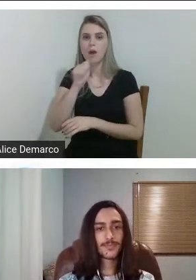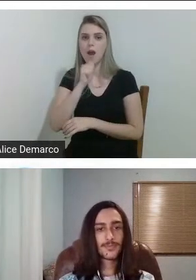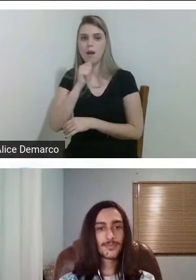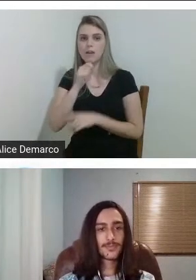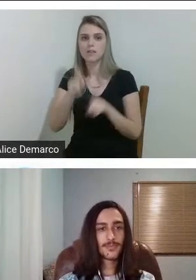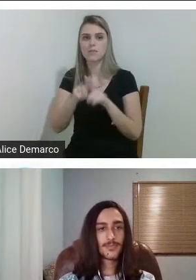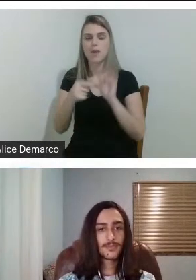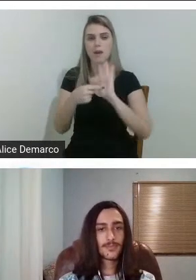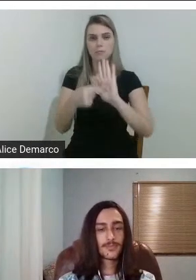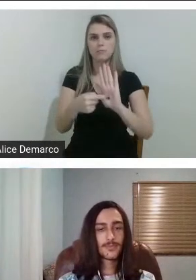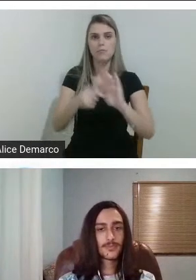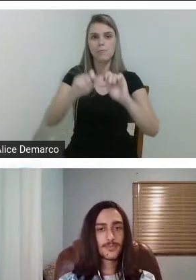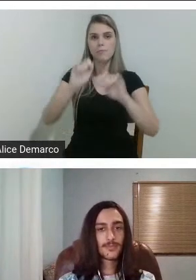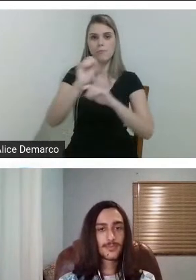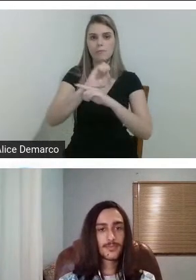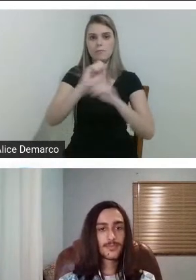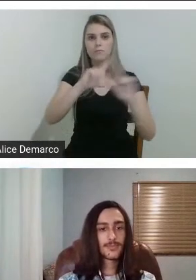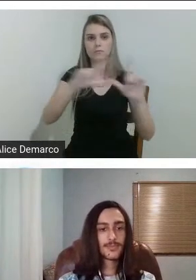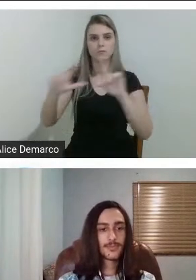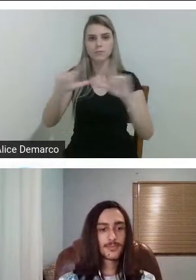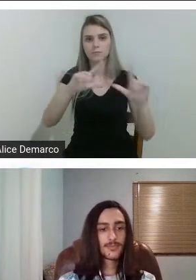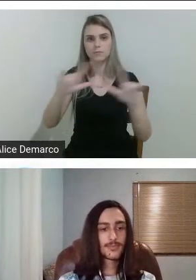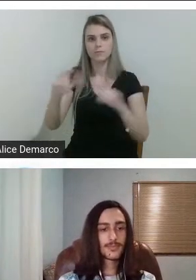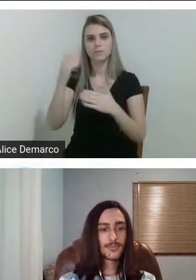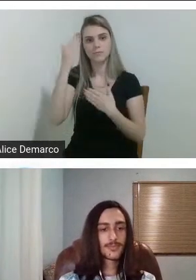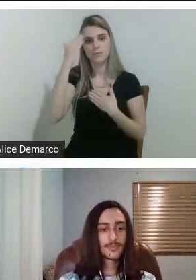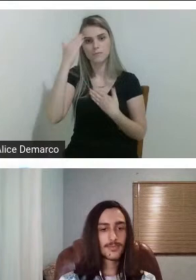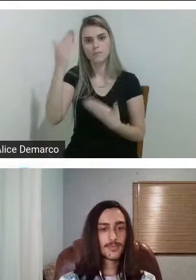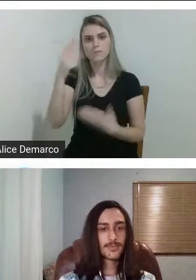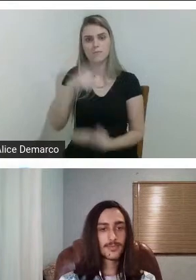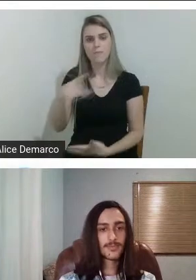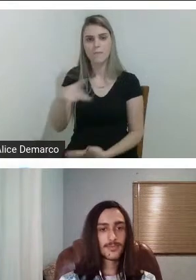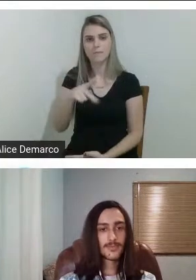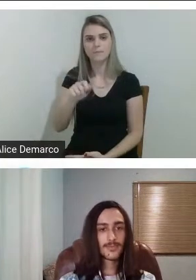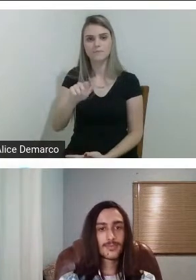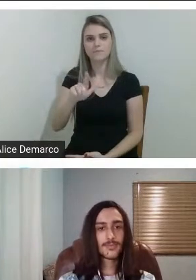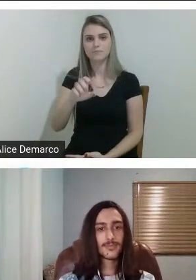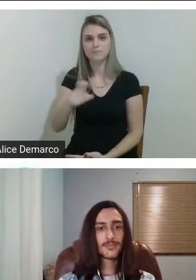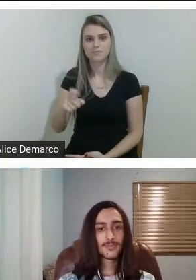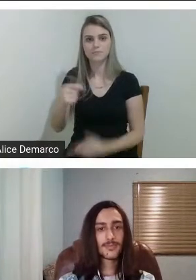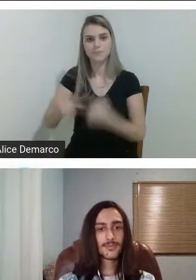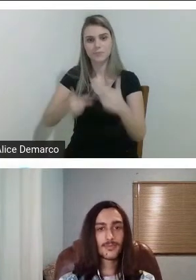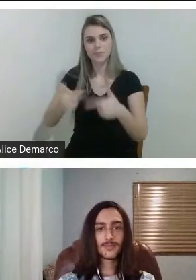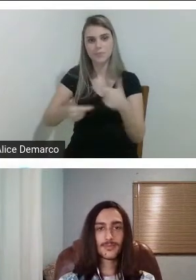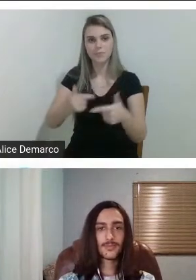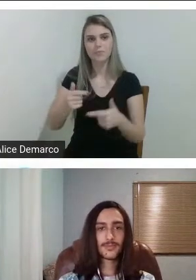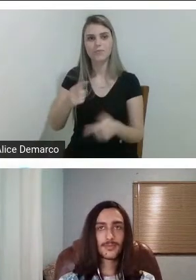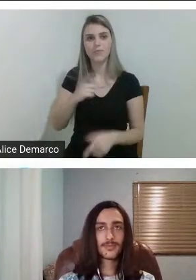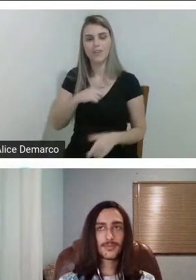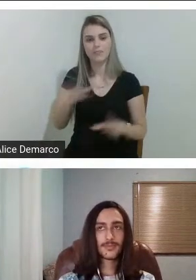Obrigado, então, professor Alex, pelo trabalho, você tem essa parceria muito boa.